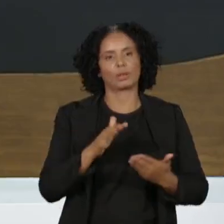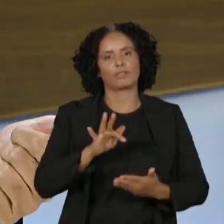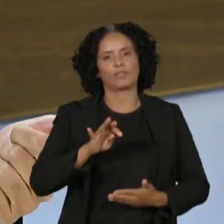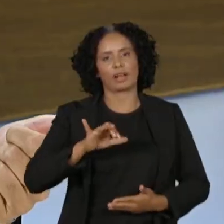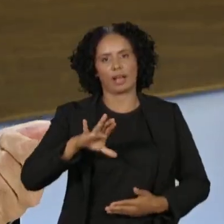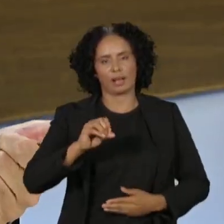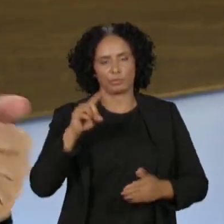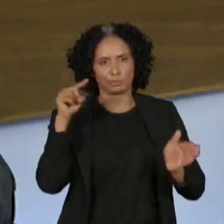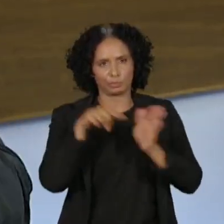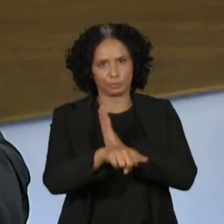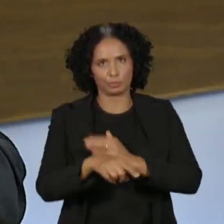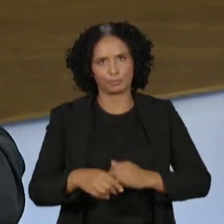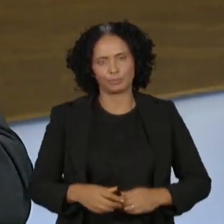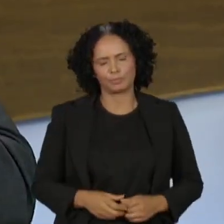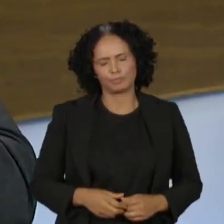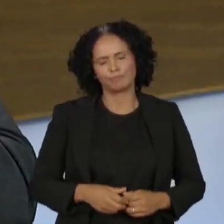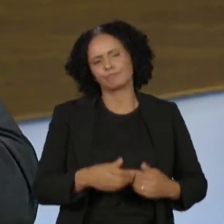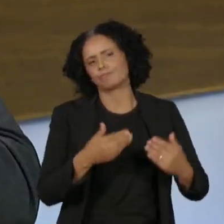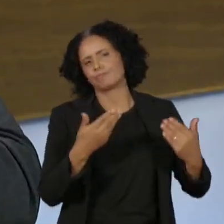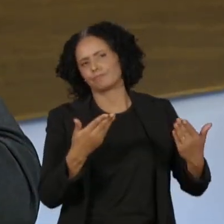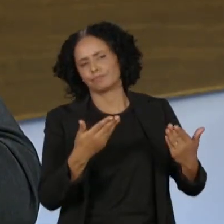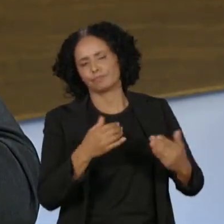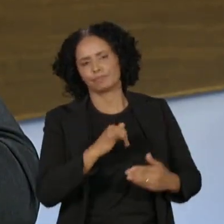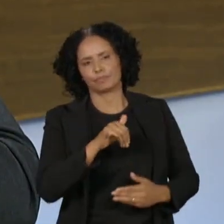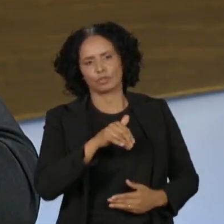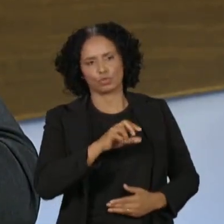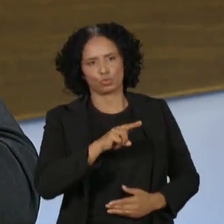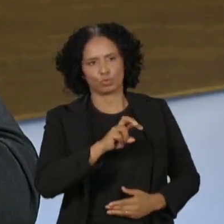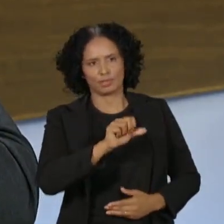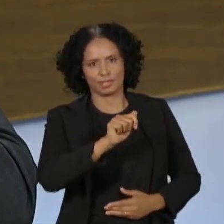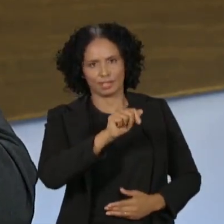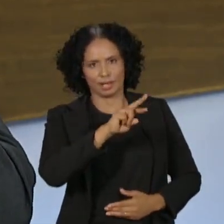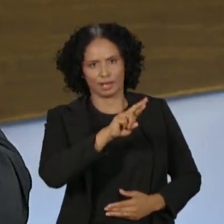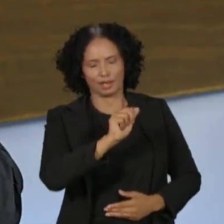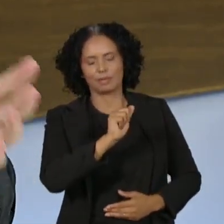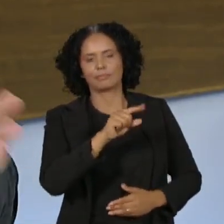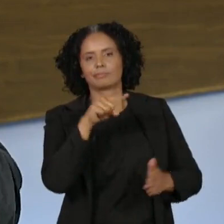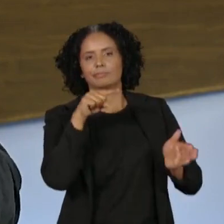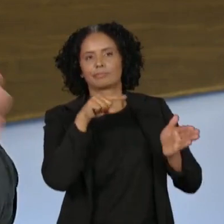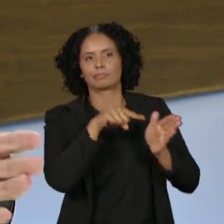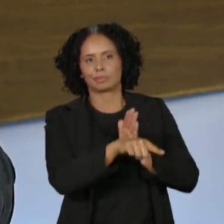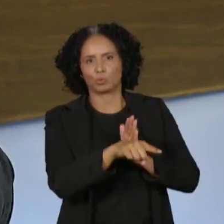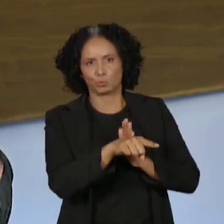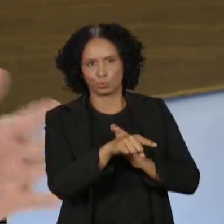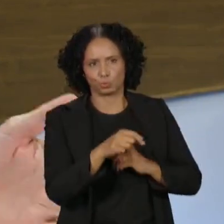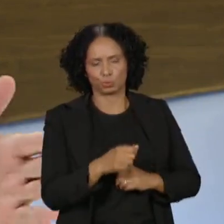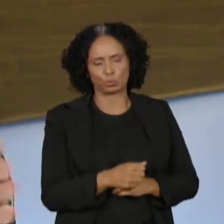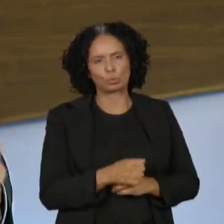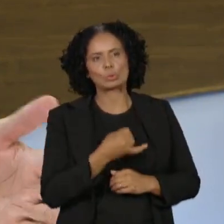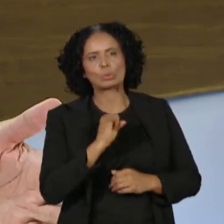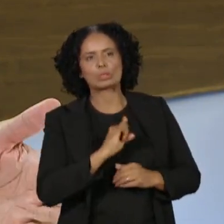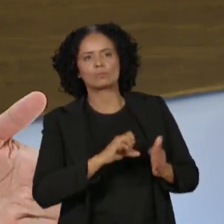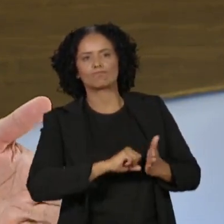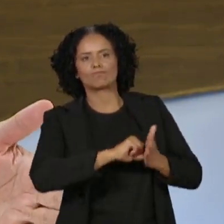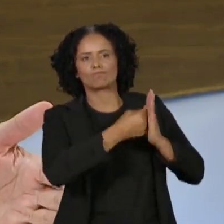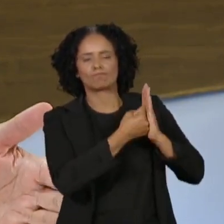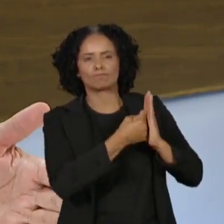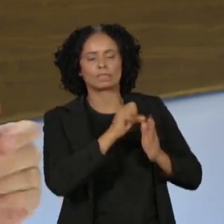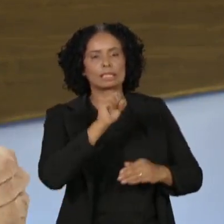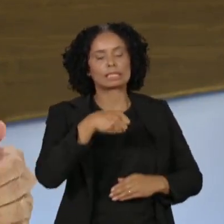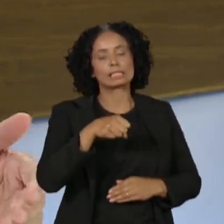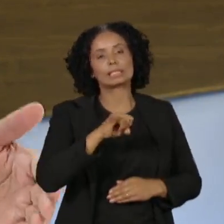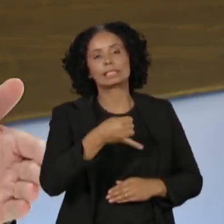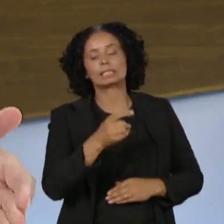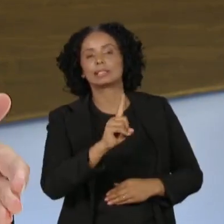Ministro, a Jussara perguntou sobre o caso do deputado Elmar Nascimento, veto ou não veto, enfim, o fato é que ele não foi para o